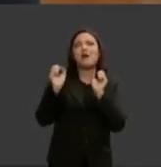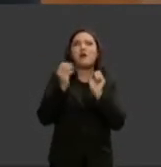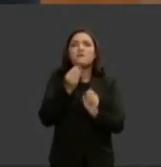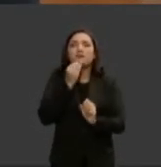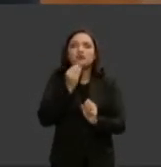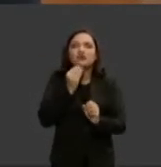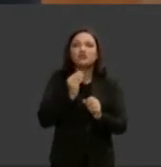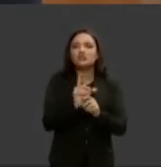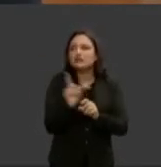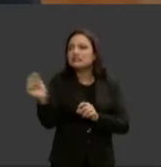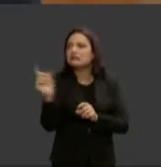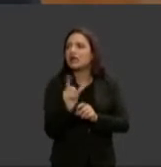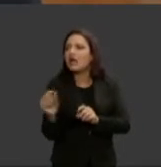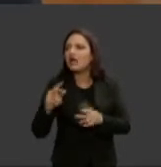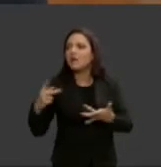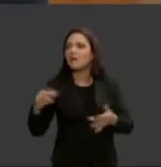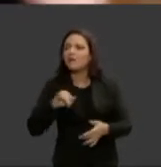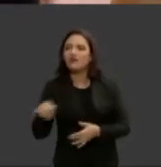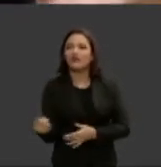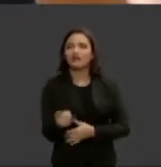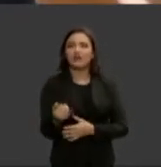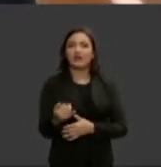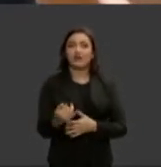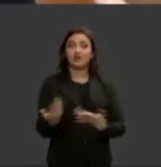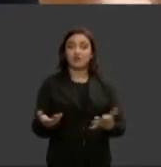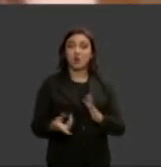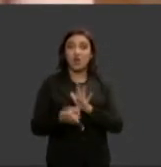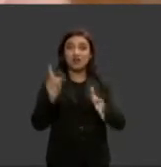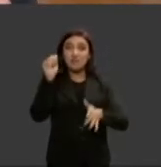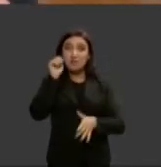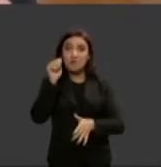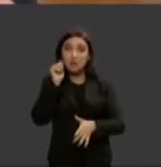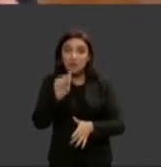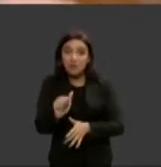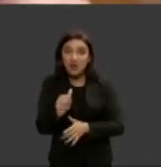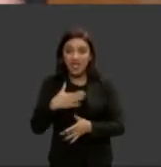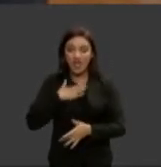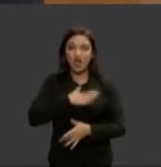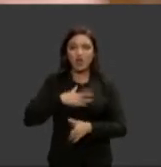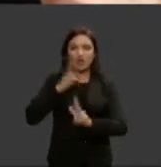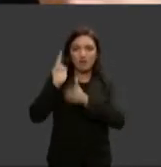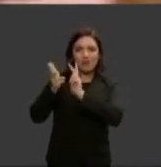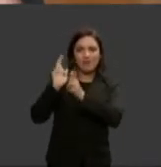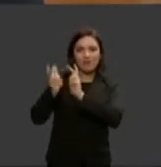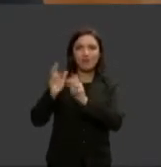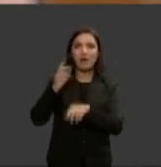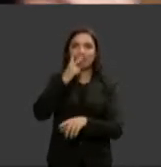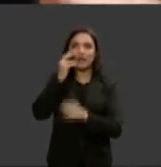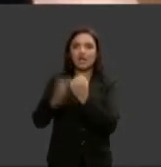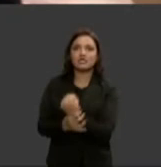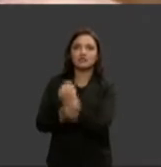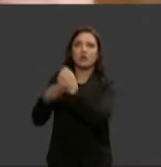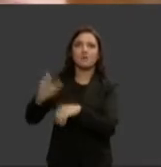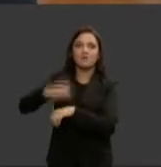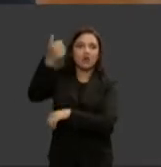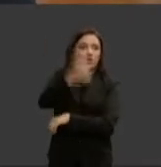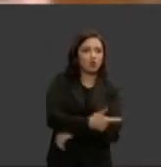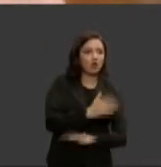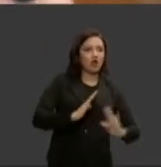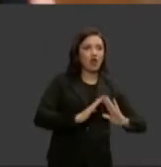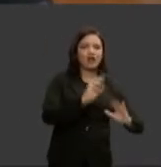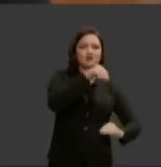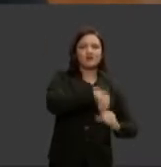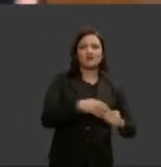na verdade a mulher que gosta de balada estava mais segura do que a mulher que fica em casa quer dizer um total absurdo você